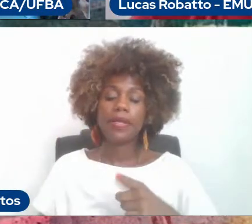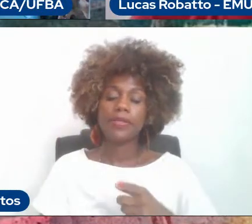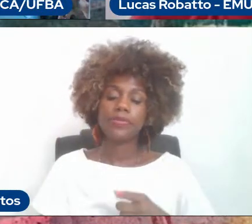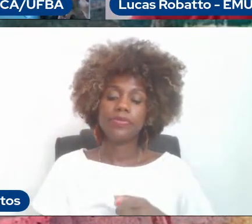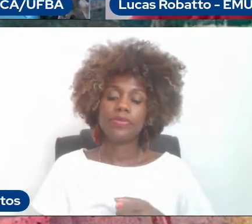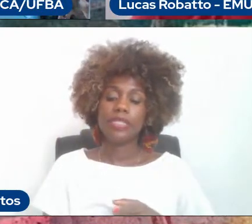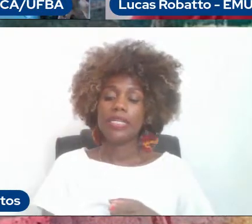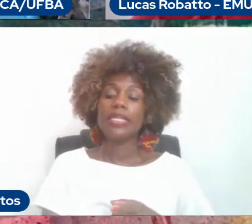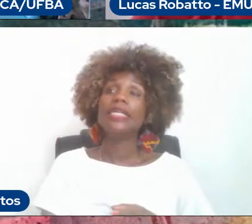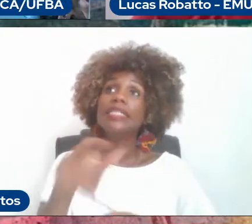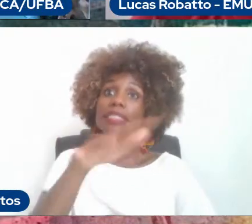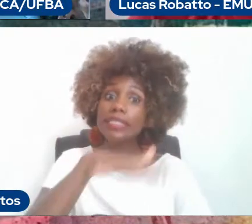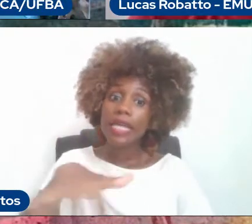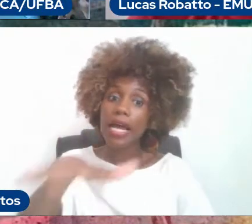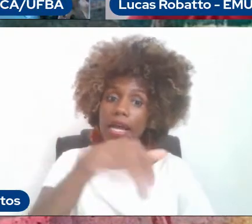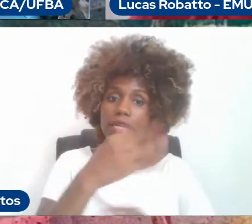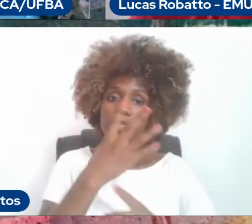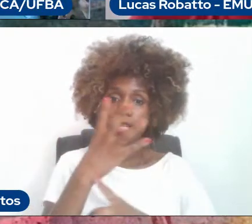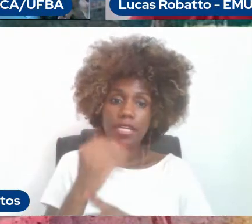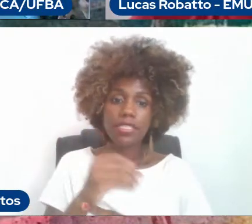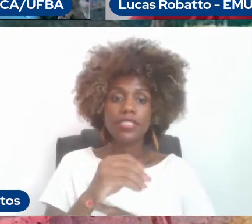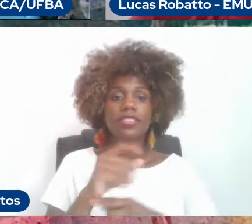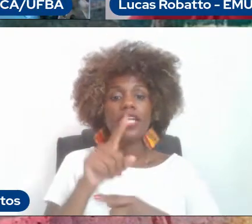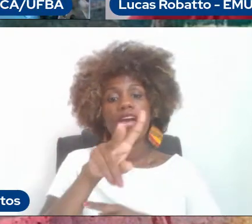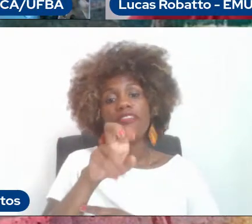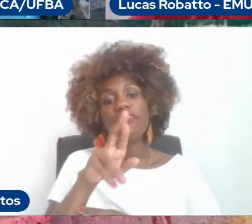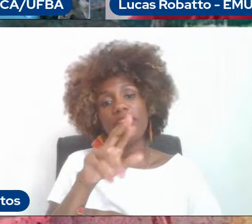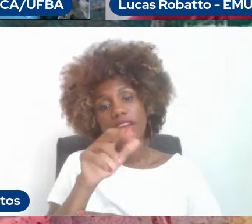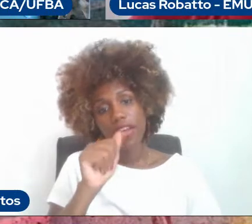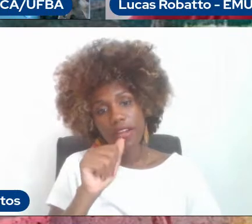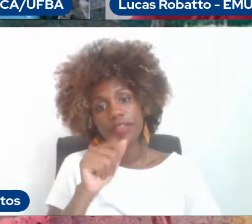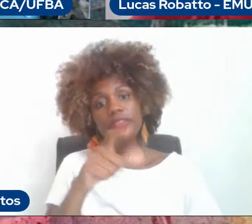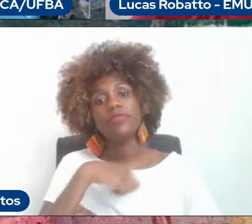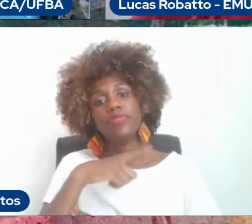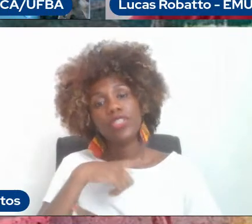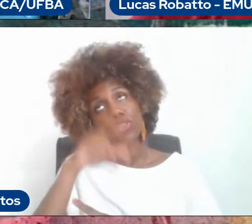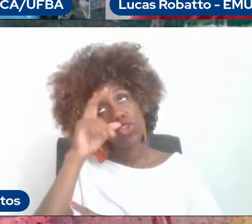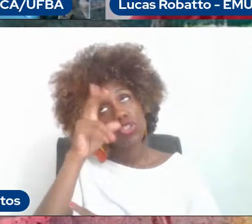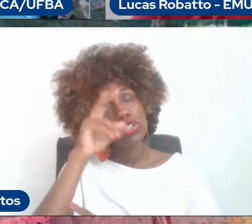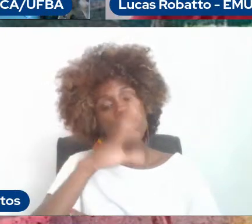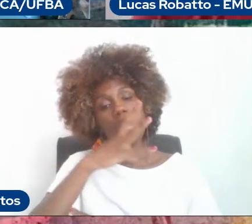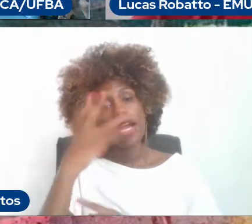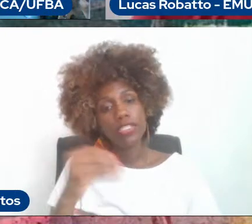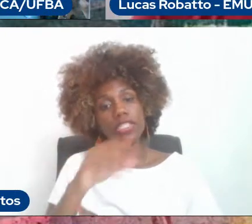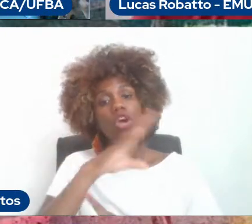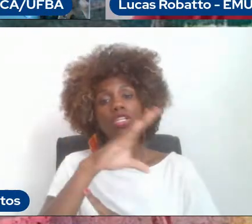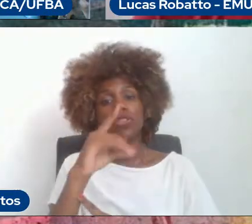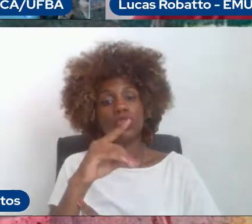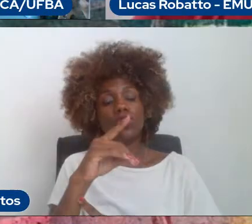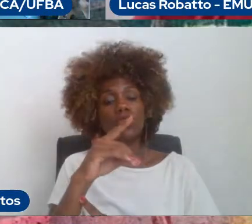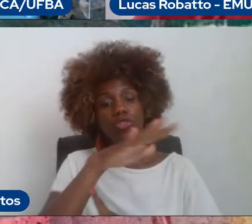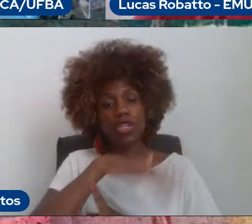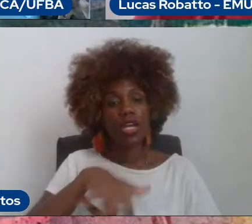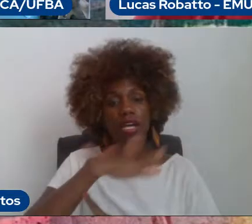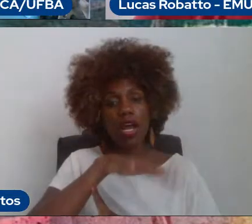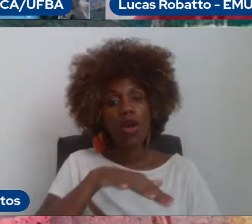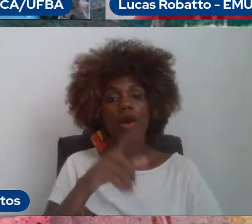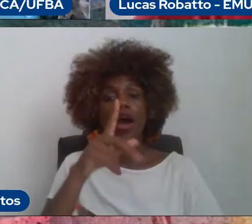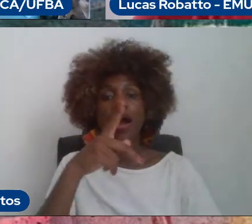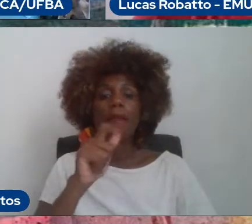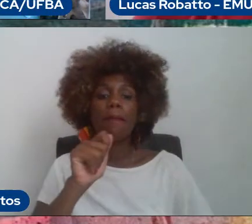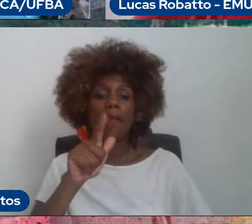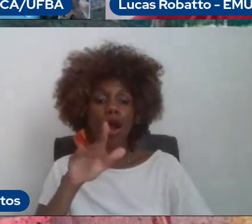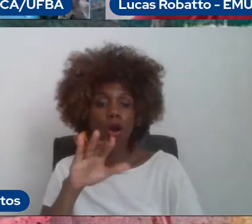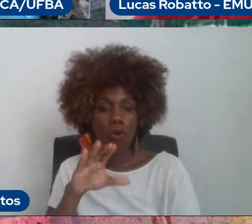artes é a Vera Beatriz Siqueira, a coordenadora geral, historiadora da arte. O coordenador de junto é o Paulo Melísio,